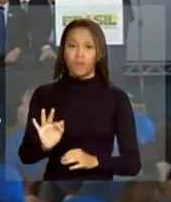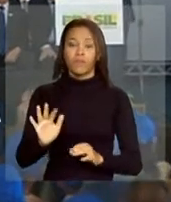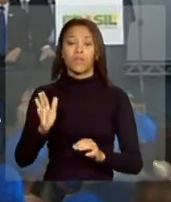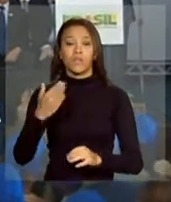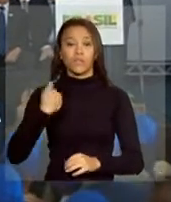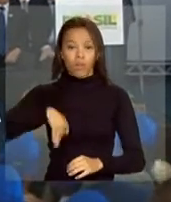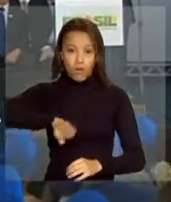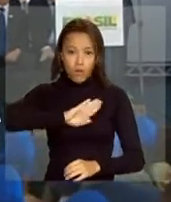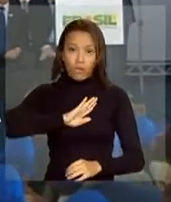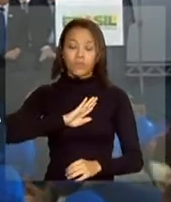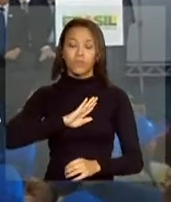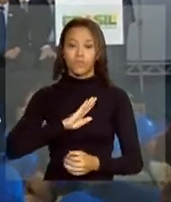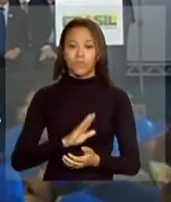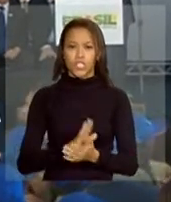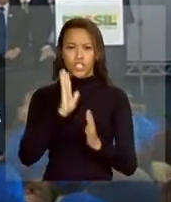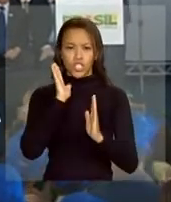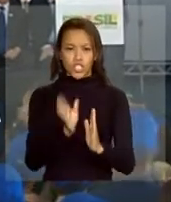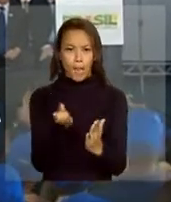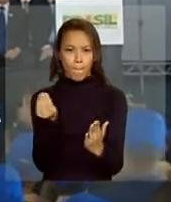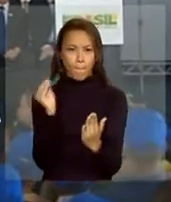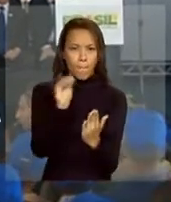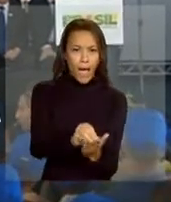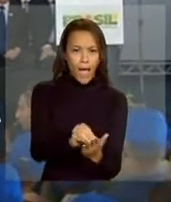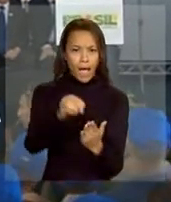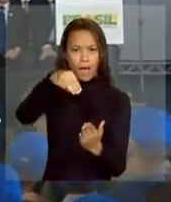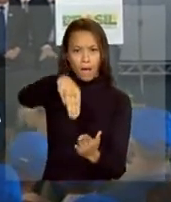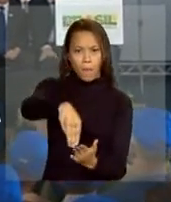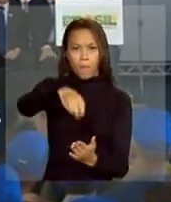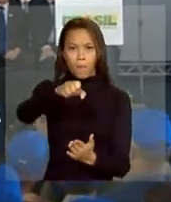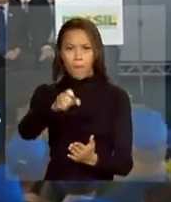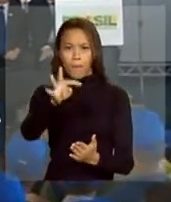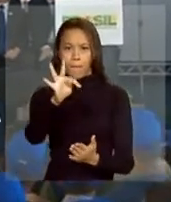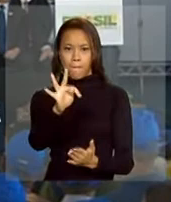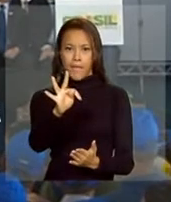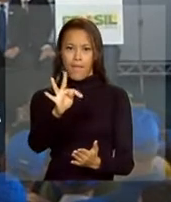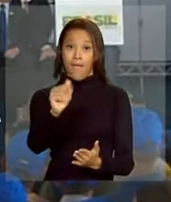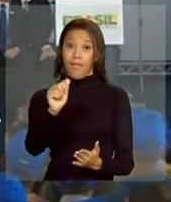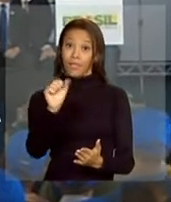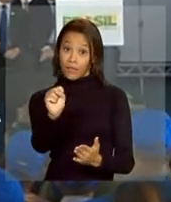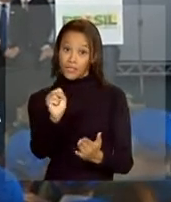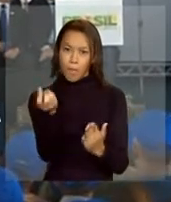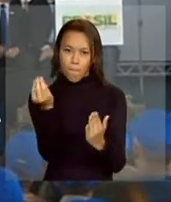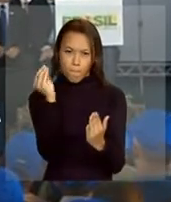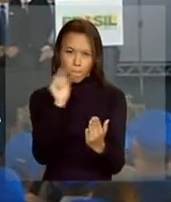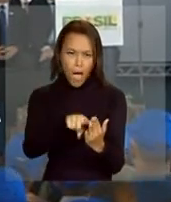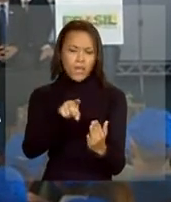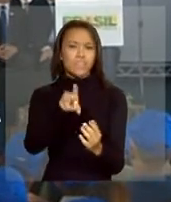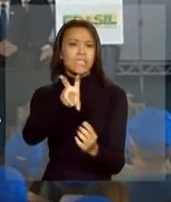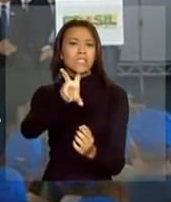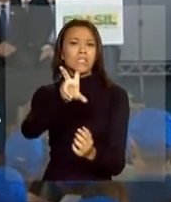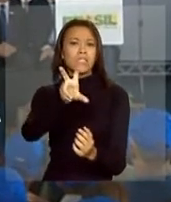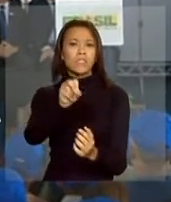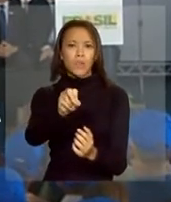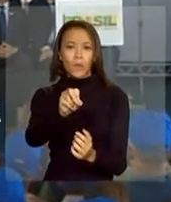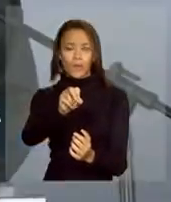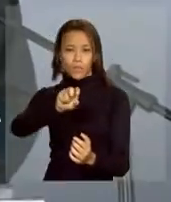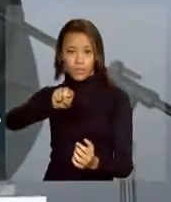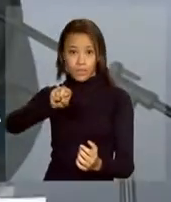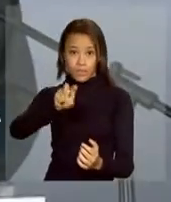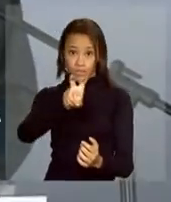fixamos uma meta audaciosa, fazer 55 mil moradias,